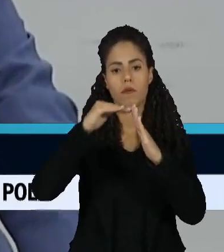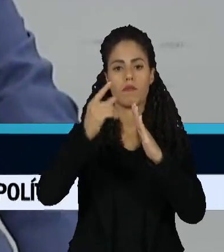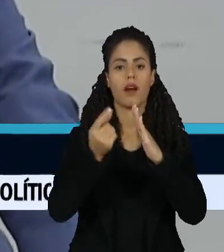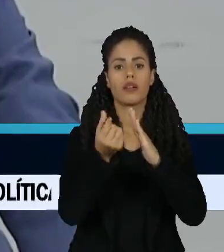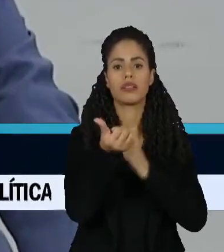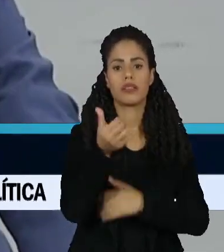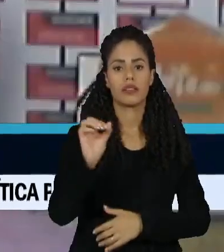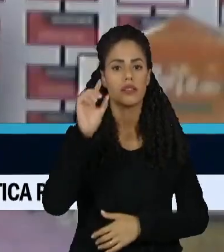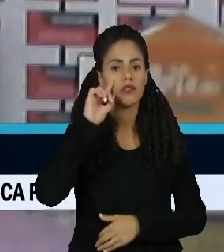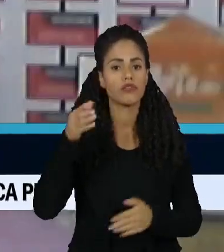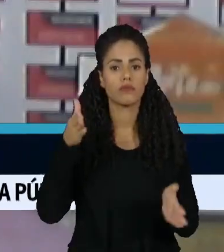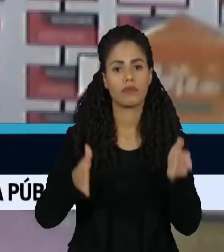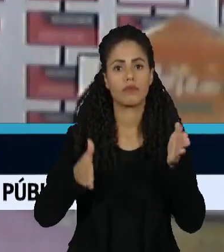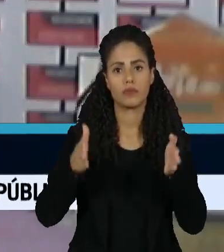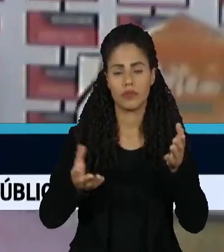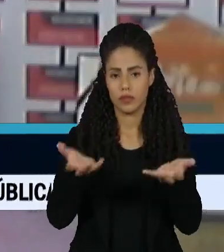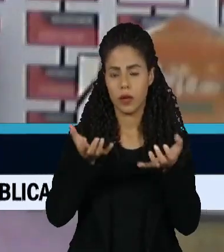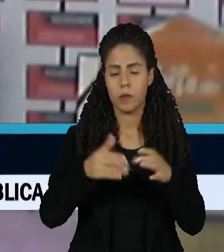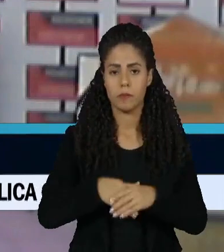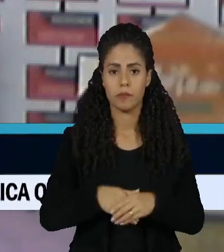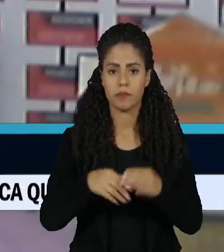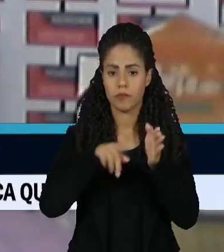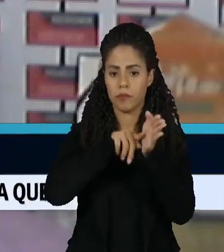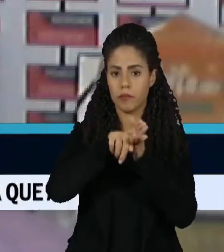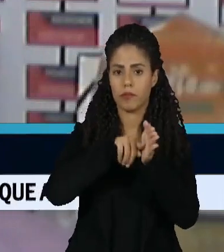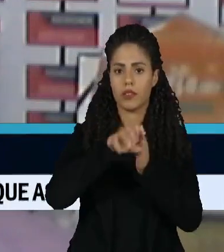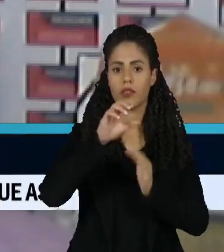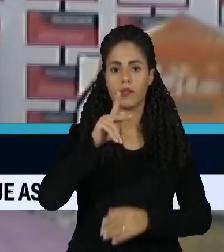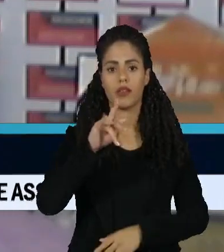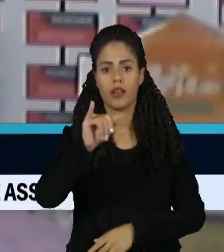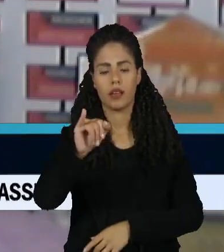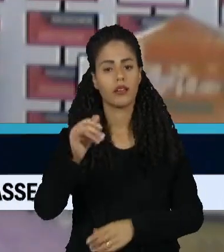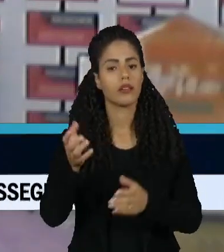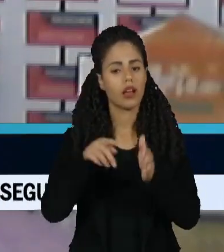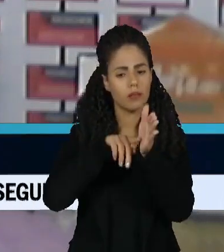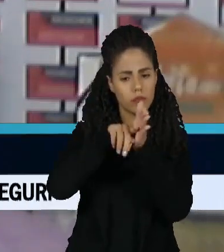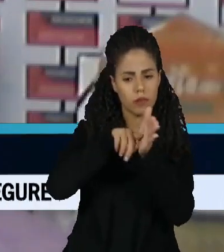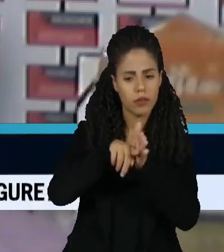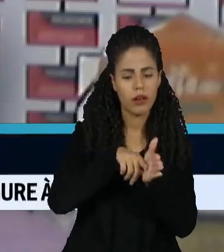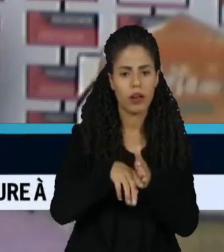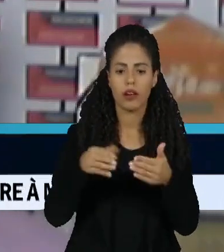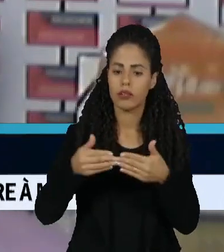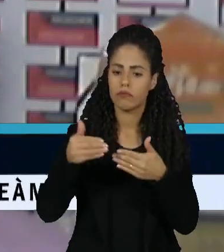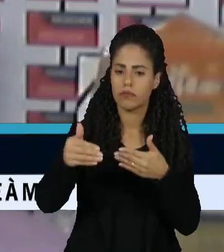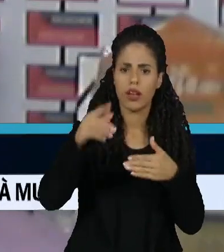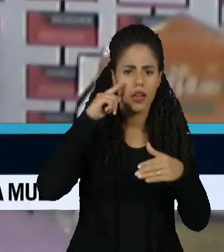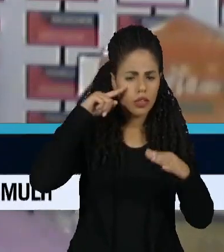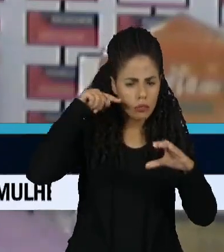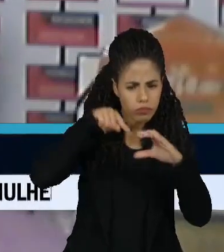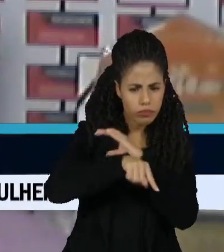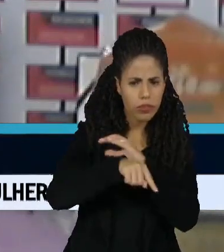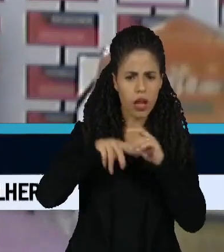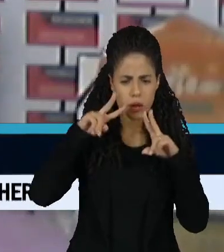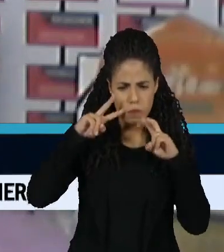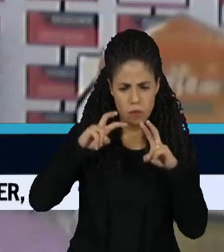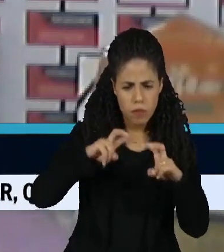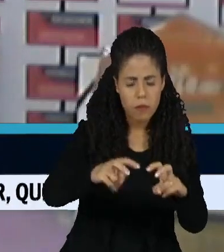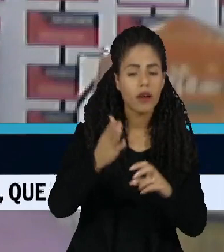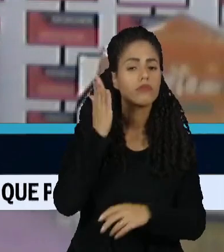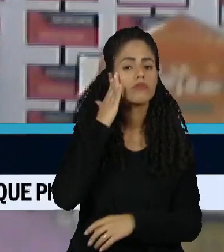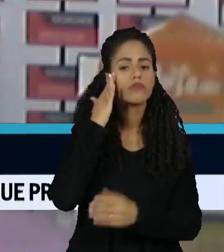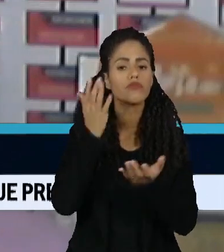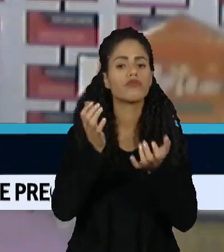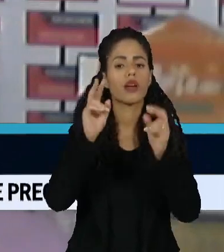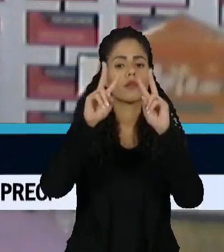60 dias. Se a CPI está investigando 1, 2, 3 milhas, a gente pede uma prorrogação para que a possa aprofundar. dos assuntos que a gente quer aprofundar